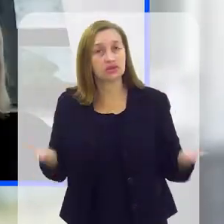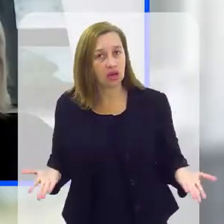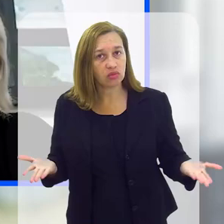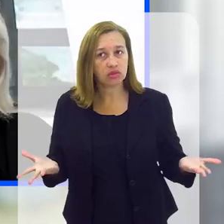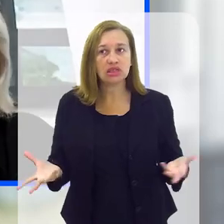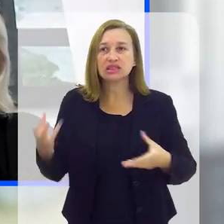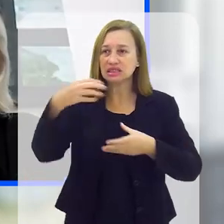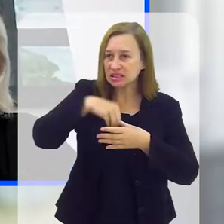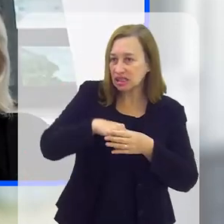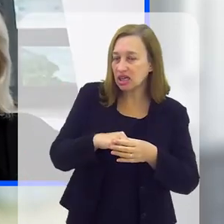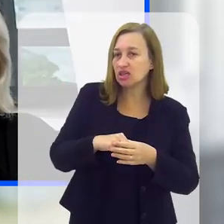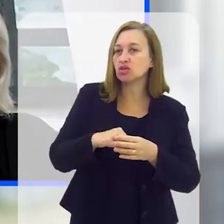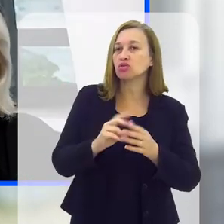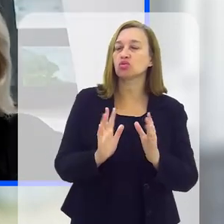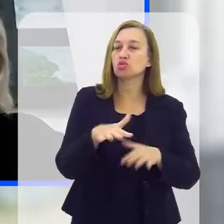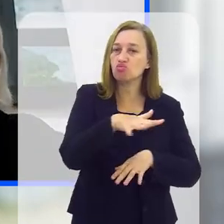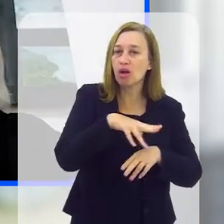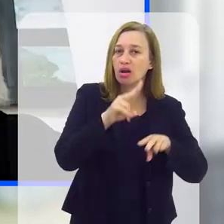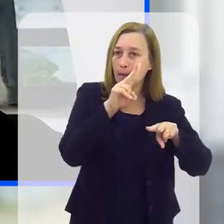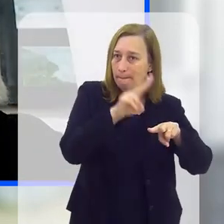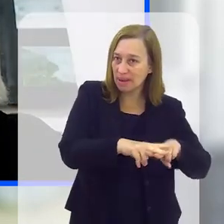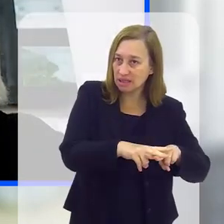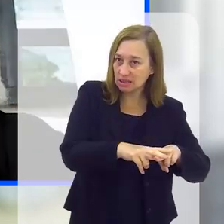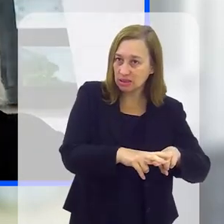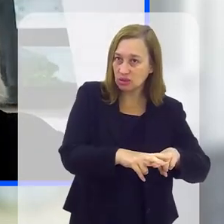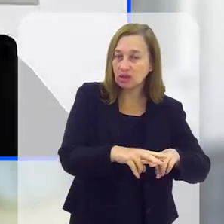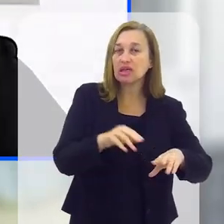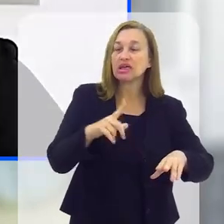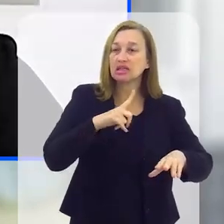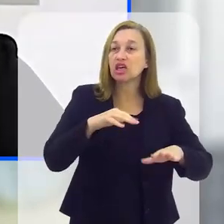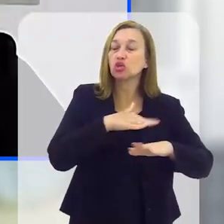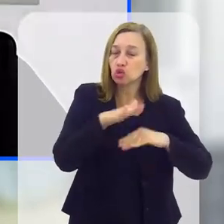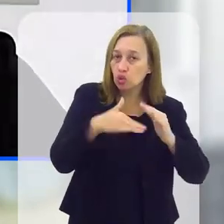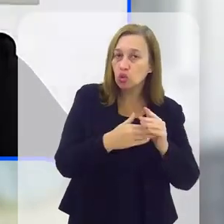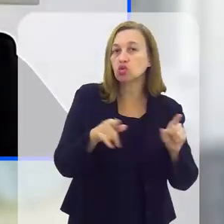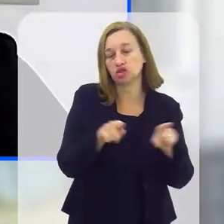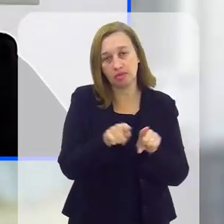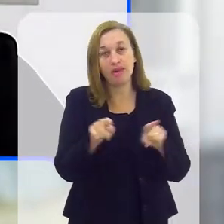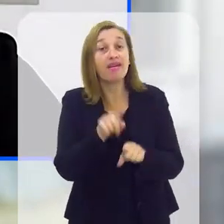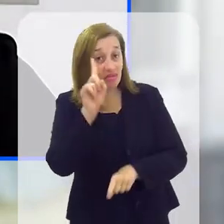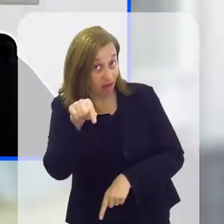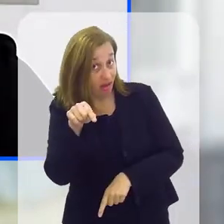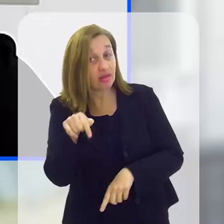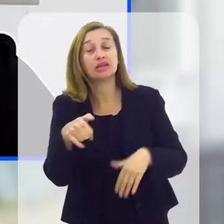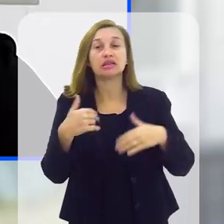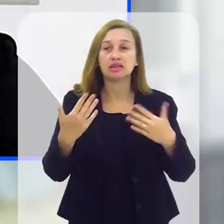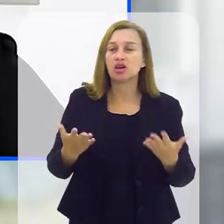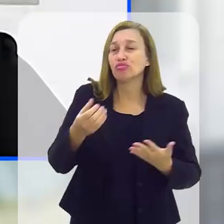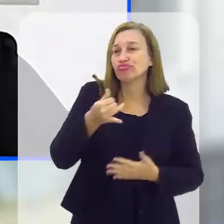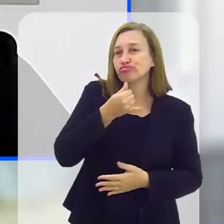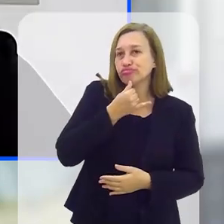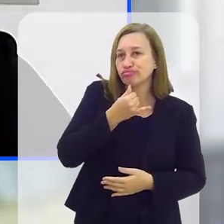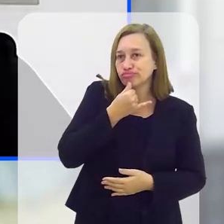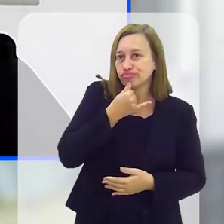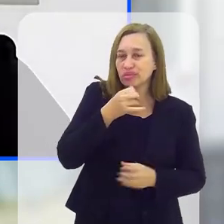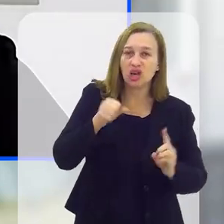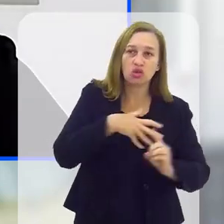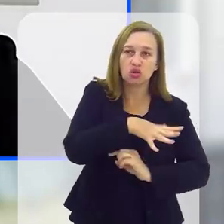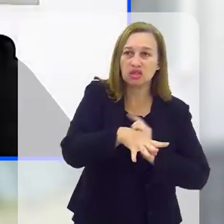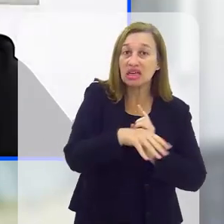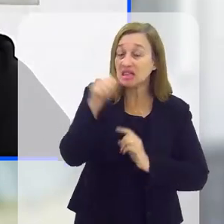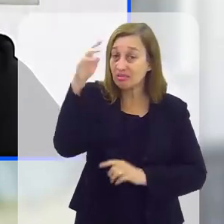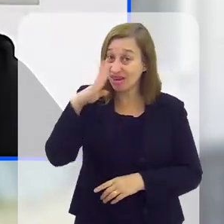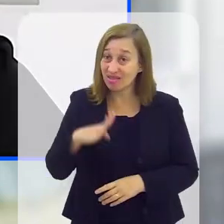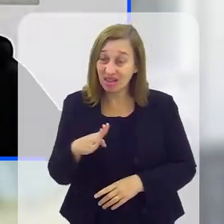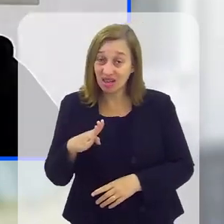Então, dentro de unidades prisionais, tem todos também, não é isso? Eu só lamento que